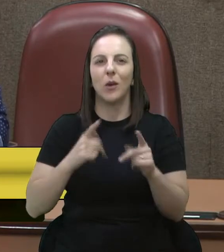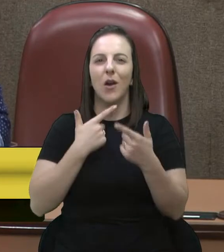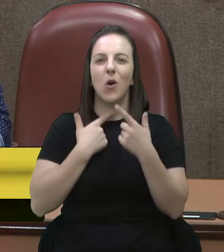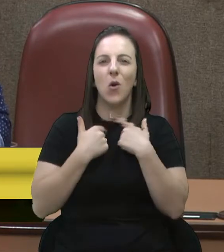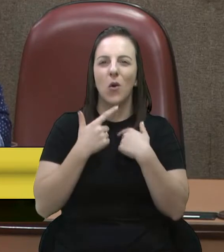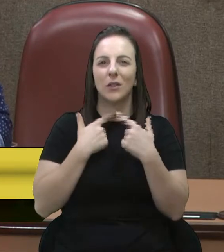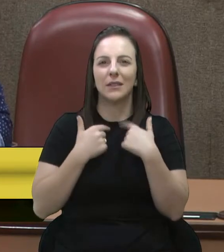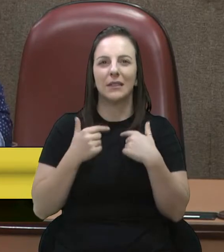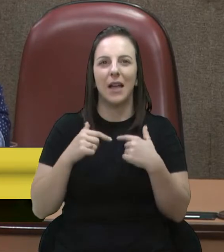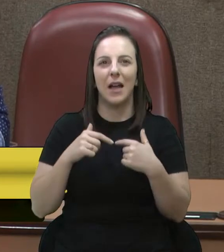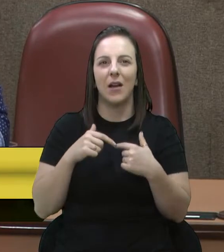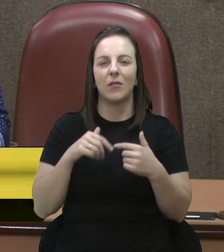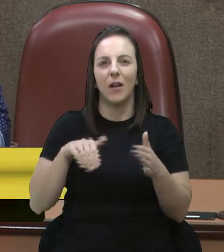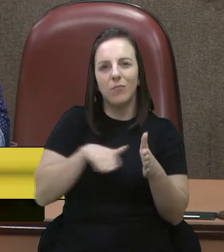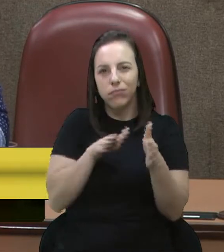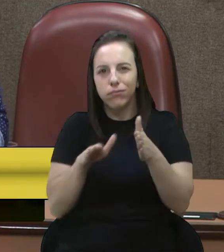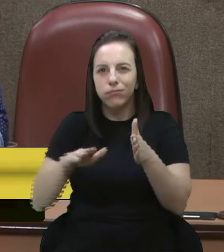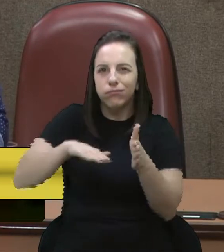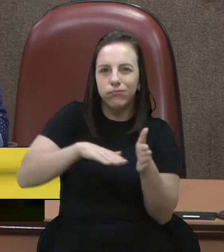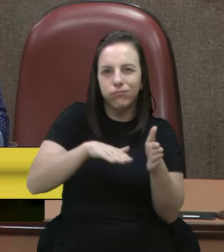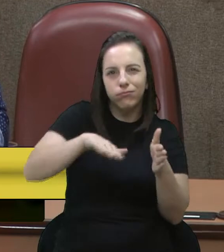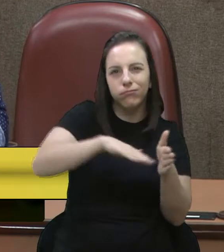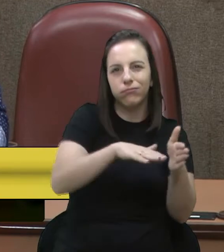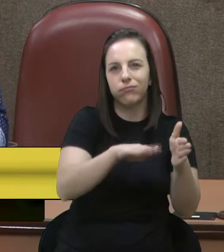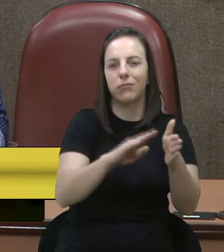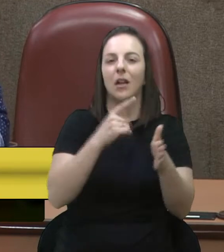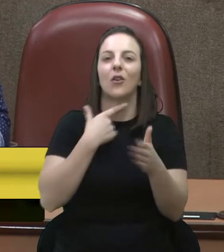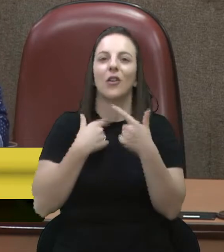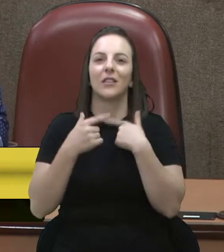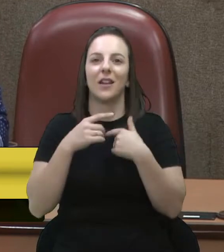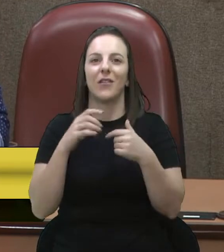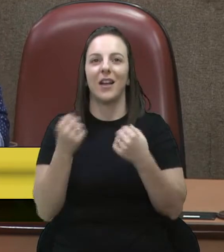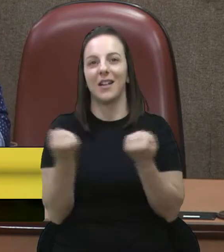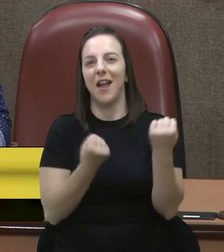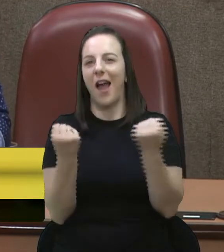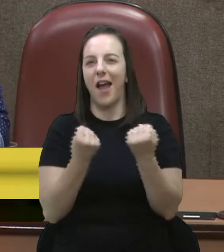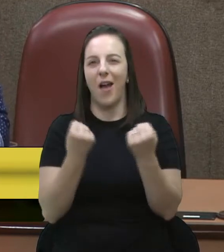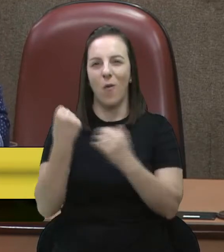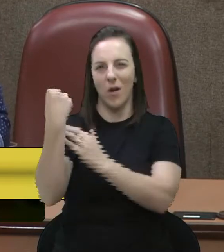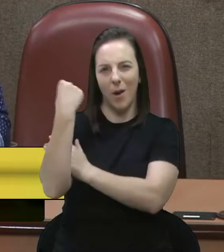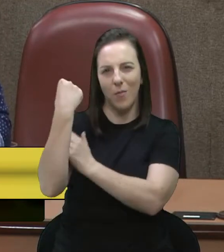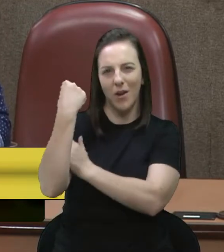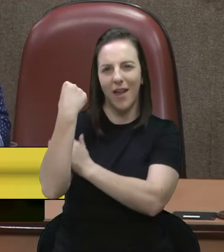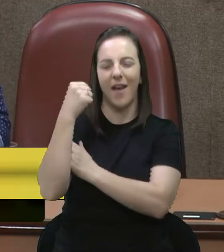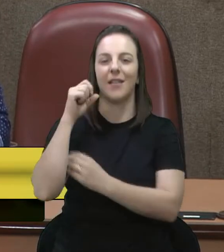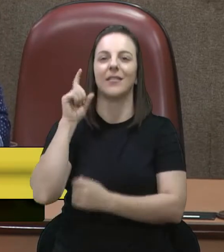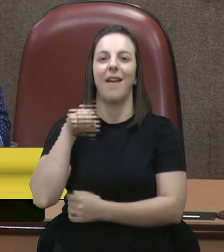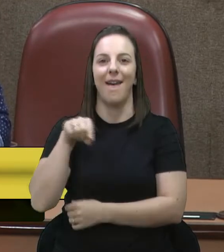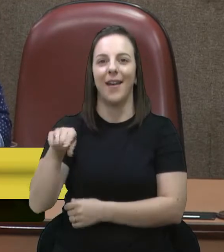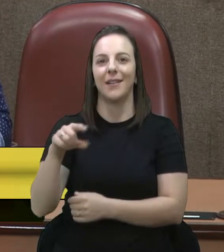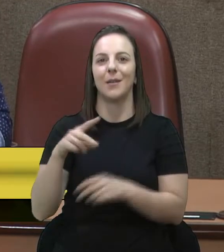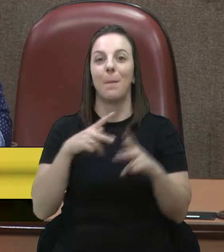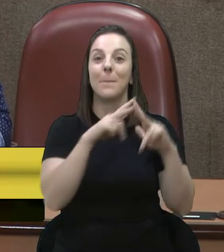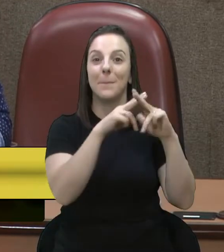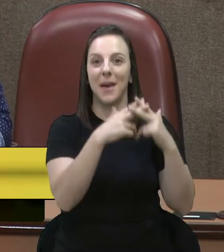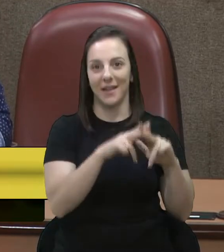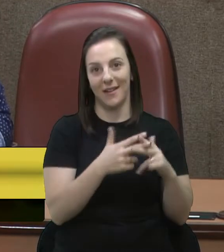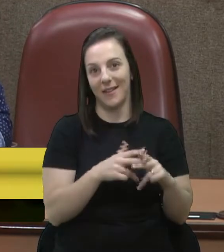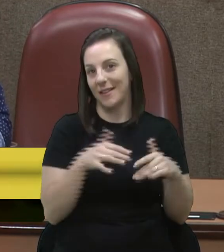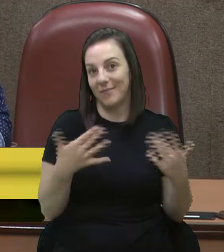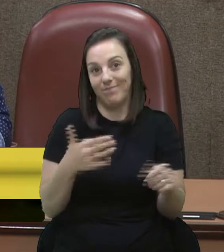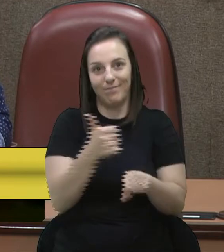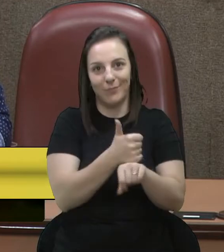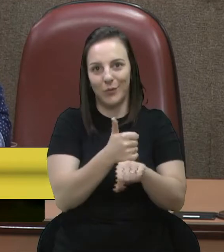de carro, caminhonete, bom, era mecânico, enfim, então, a profissão dele já dizia tudo. E,